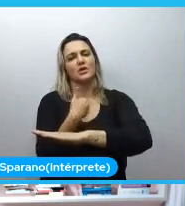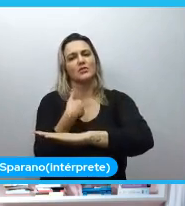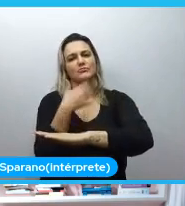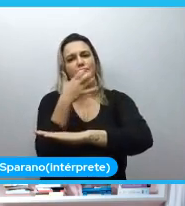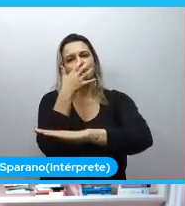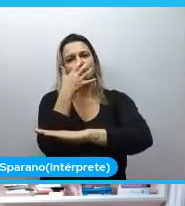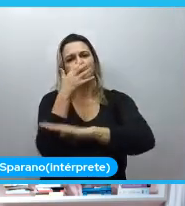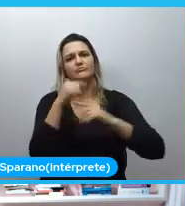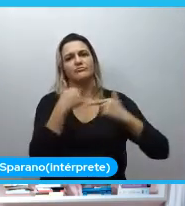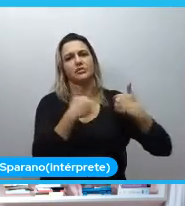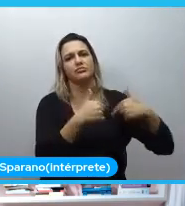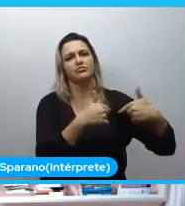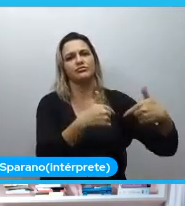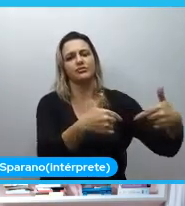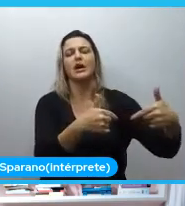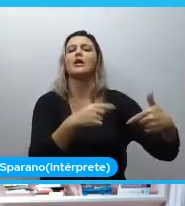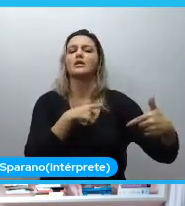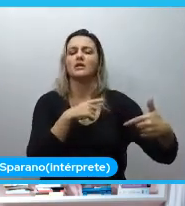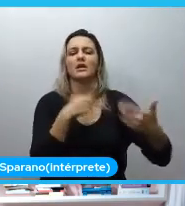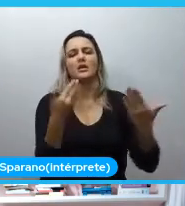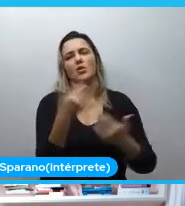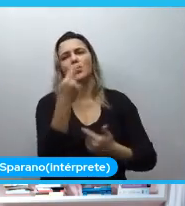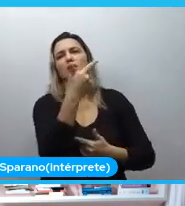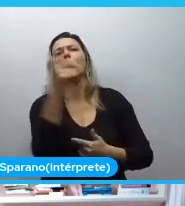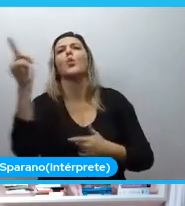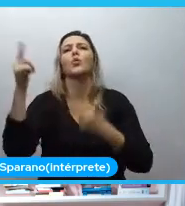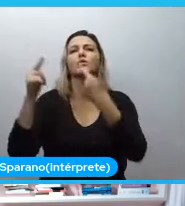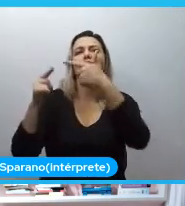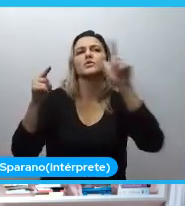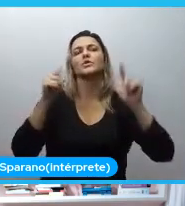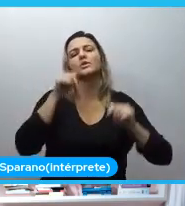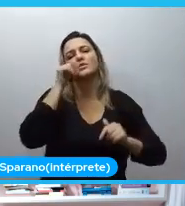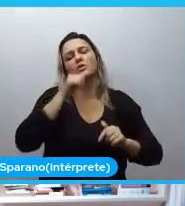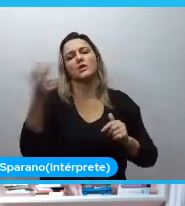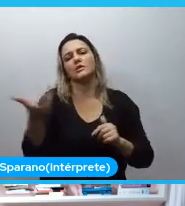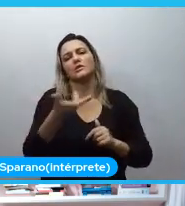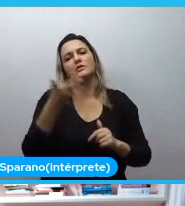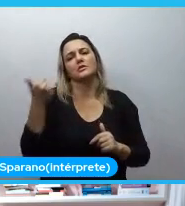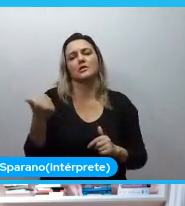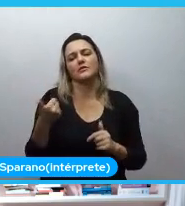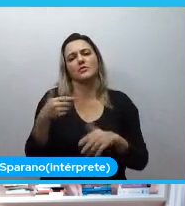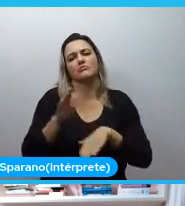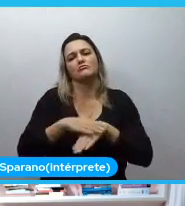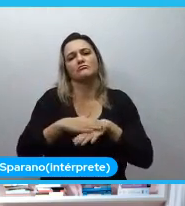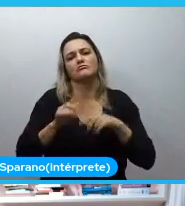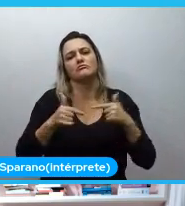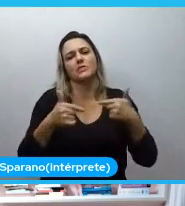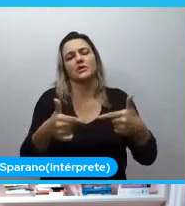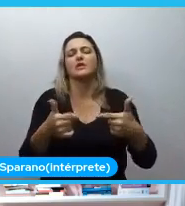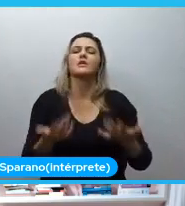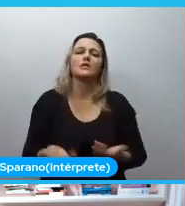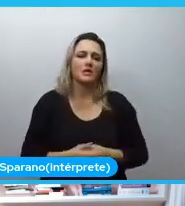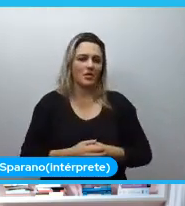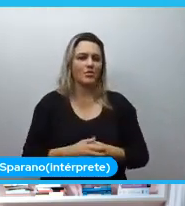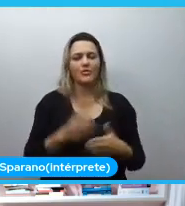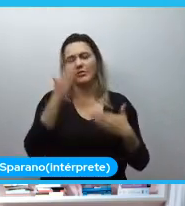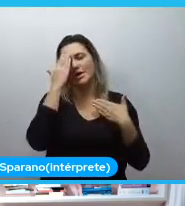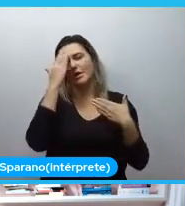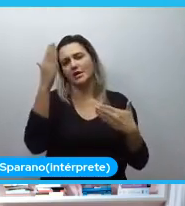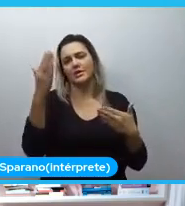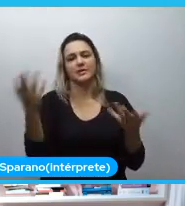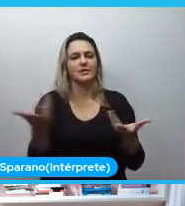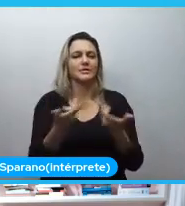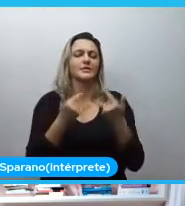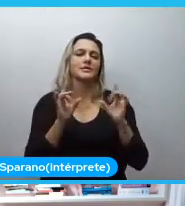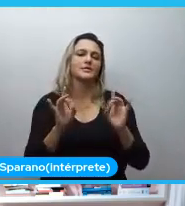fazendo a coisa acontecer. Acho que eu tenho um agradecimento especial para essas mulheres. Eu pensei muito em citar nomes aqui.